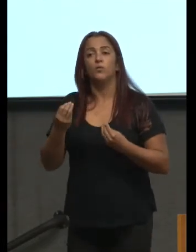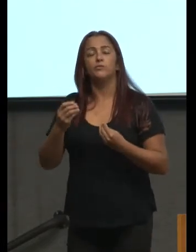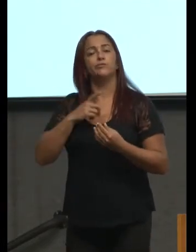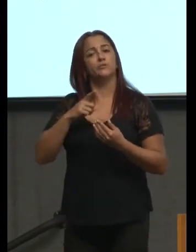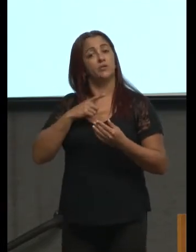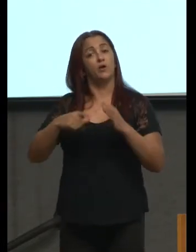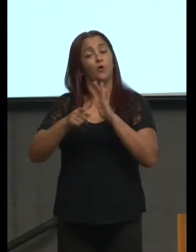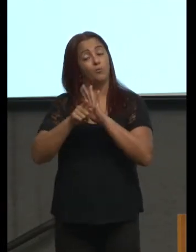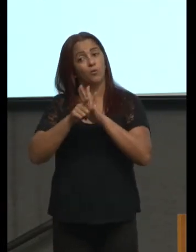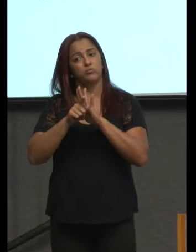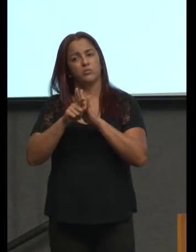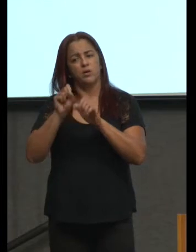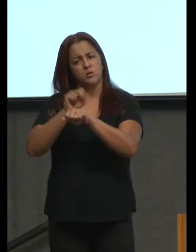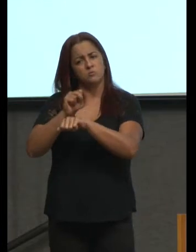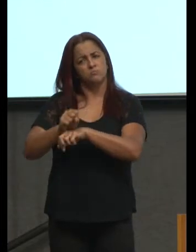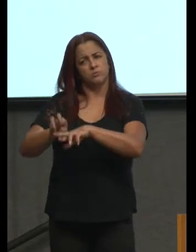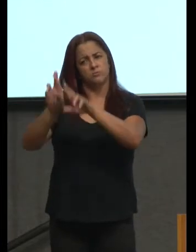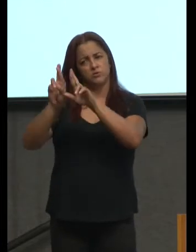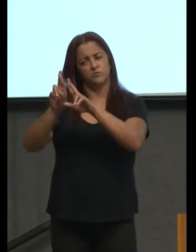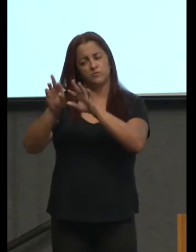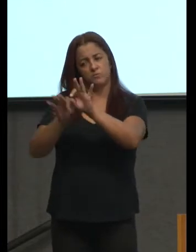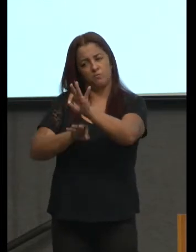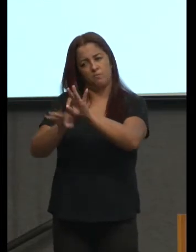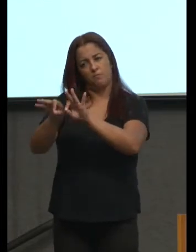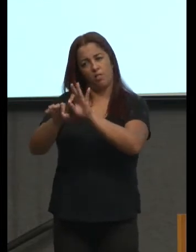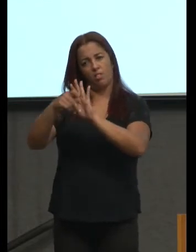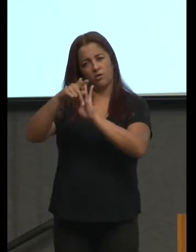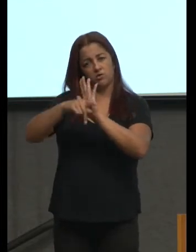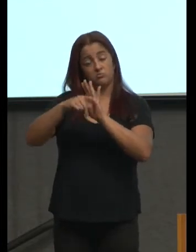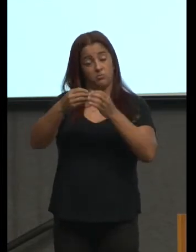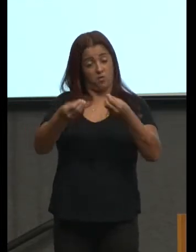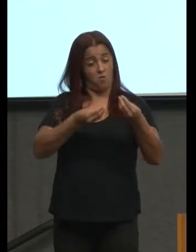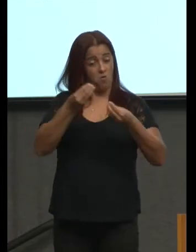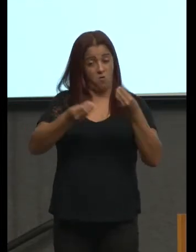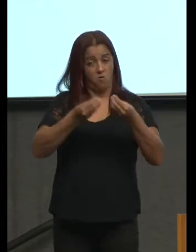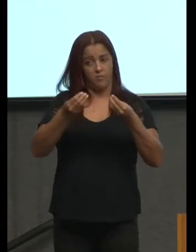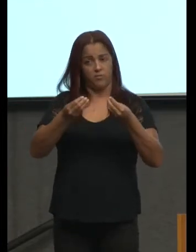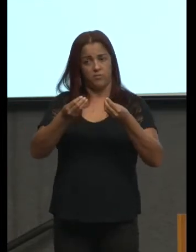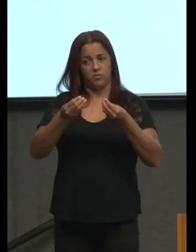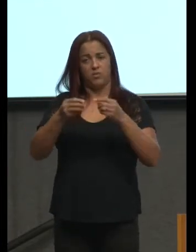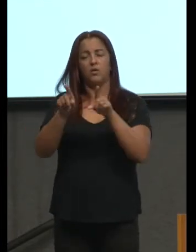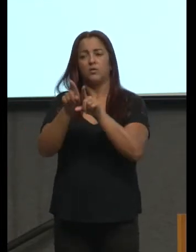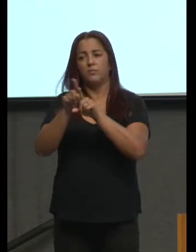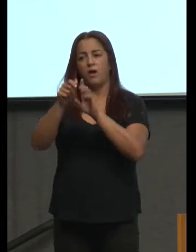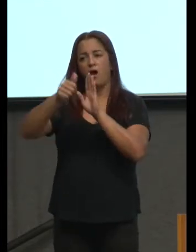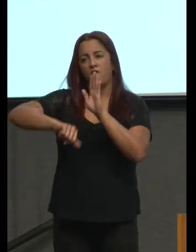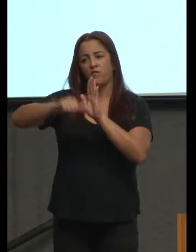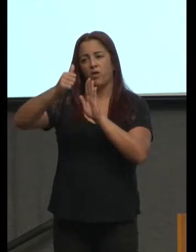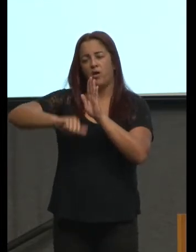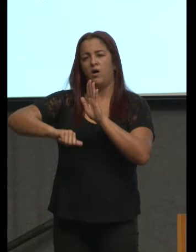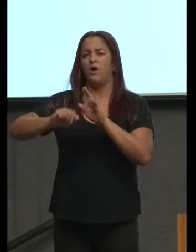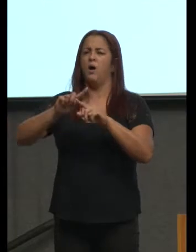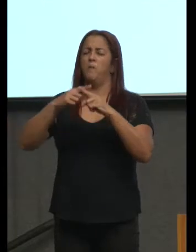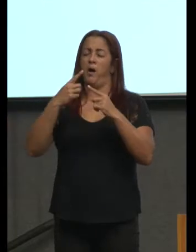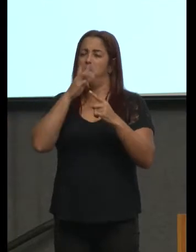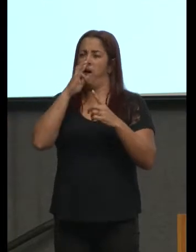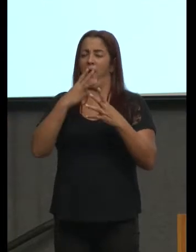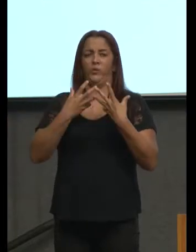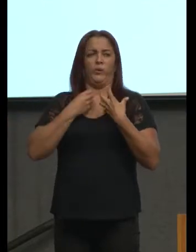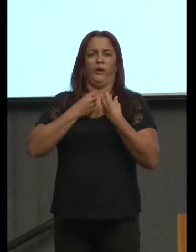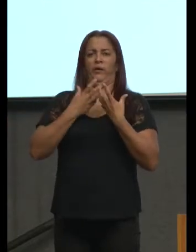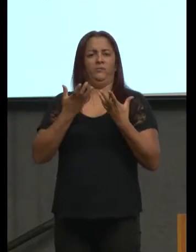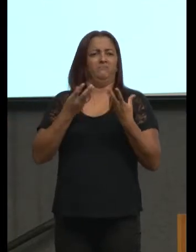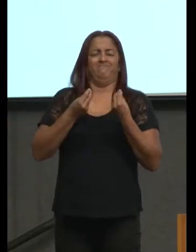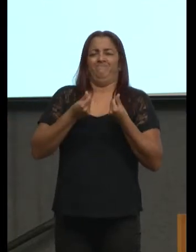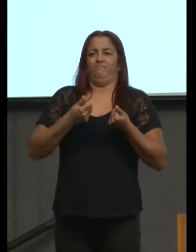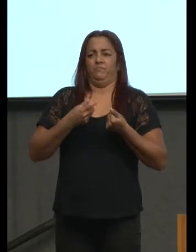na perspectiva do planejamento quanto da avaliação nós estamos muito reféns da ideia quantitativa